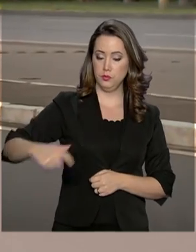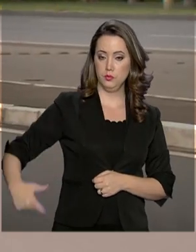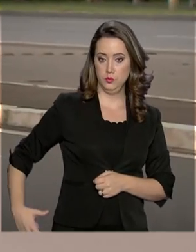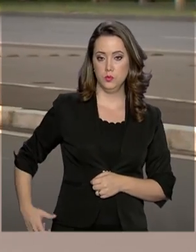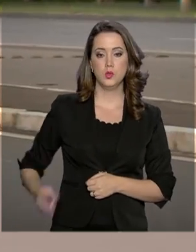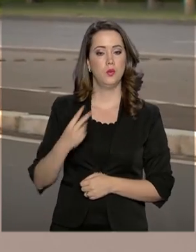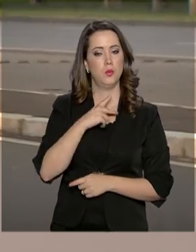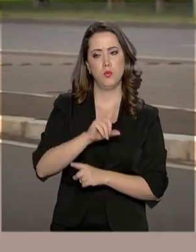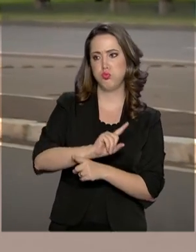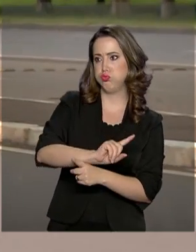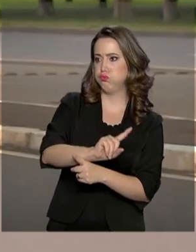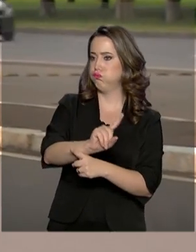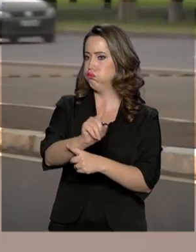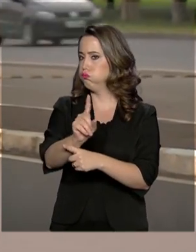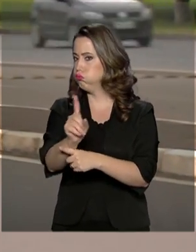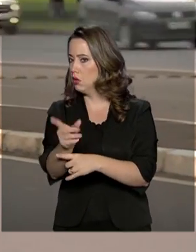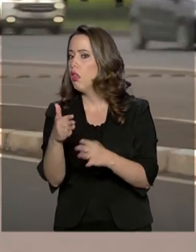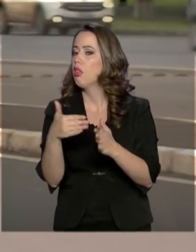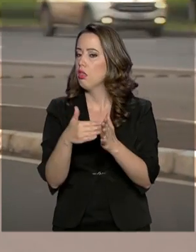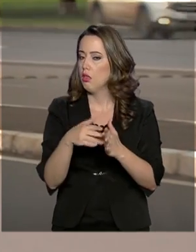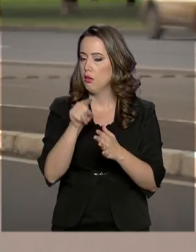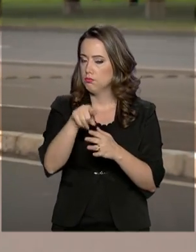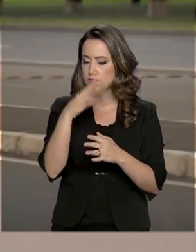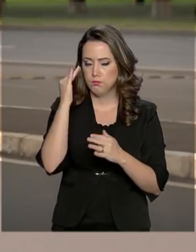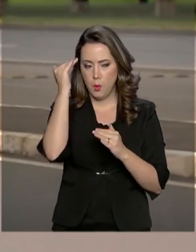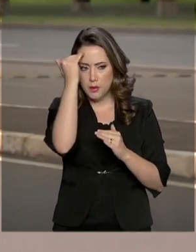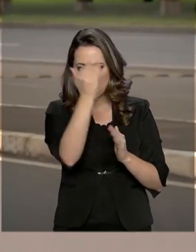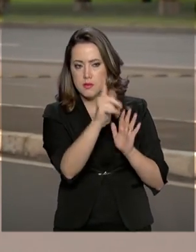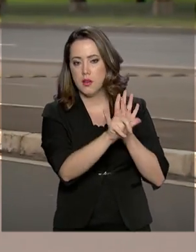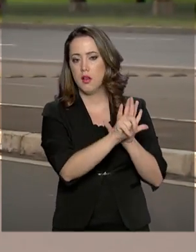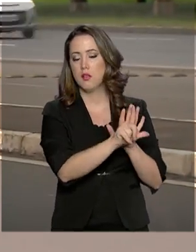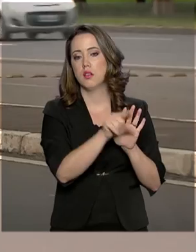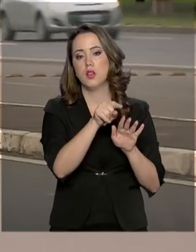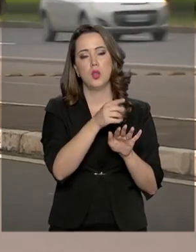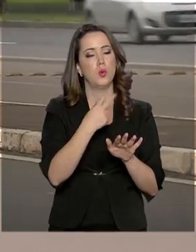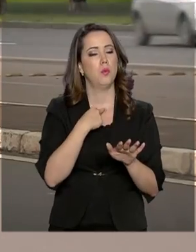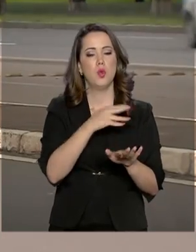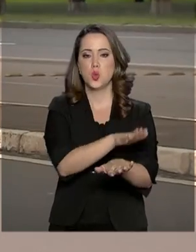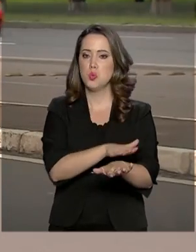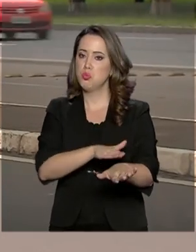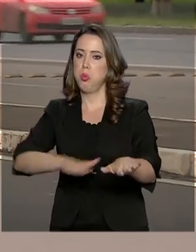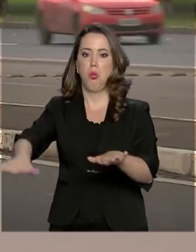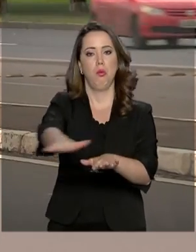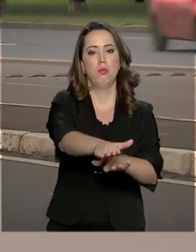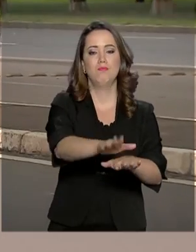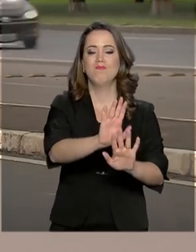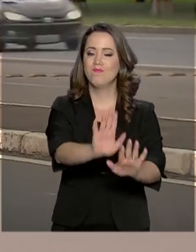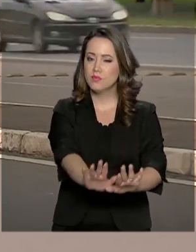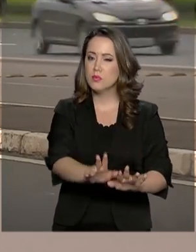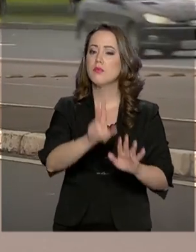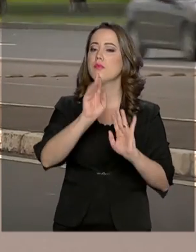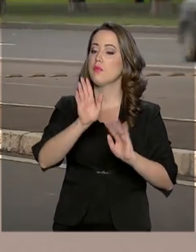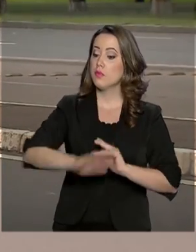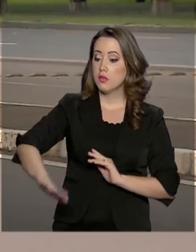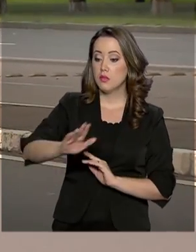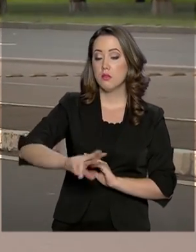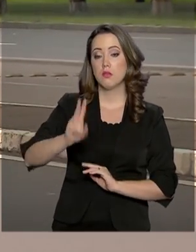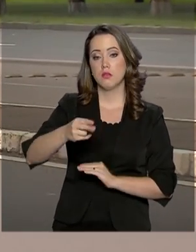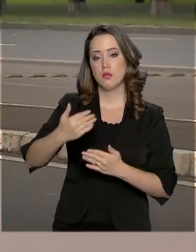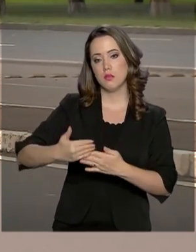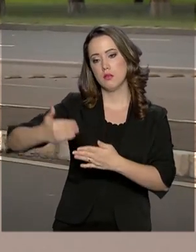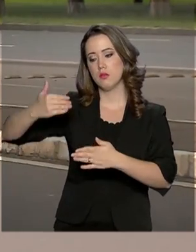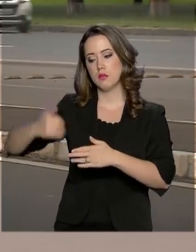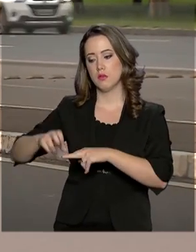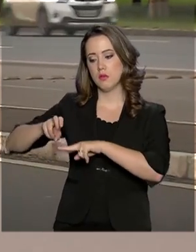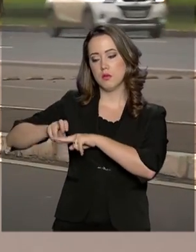não exceder a velocidade permitida, não fazer ultrapassagens proibidas, crianças sempre no banco de trás e com